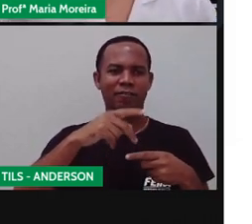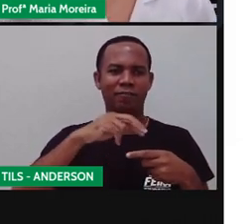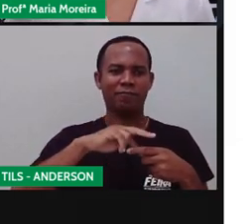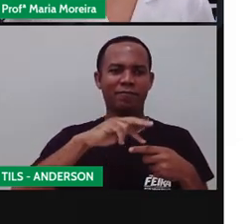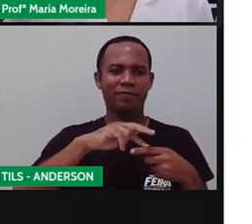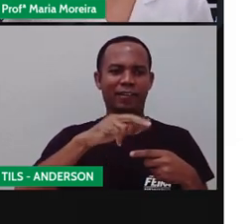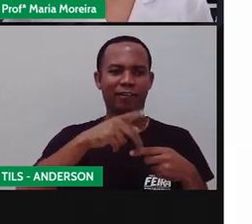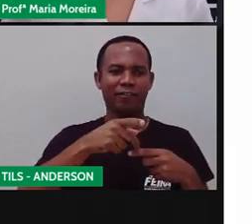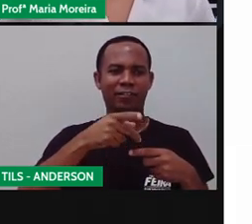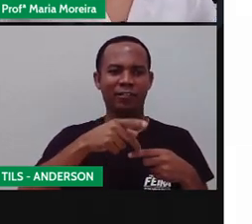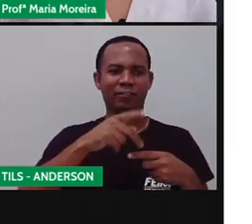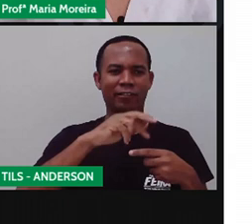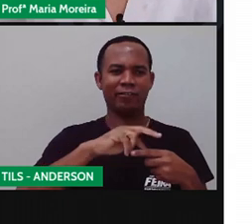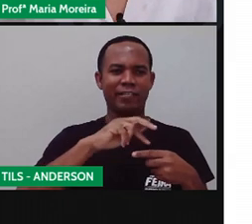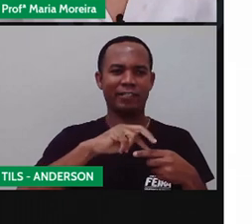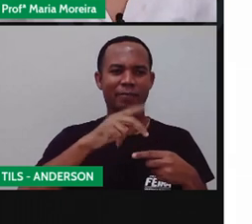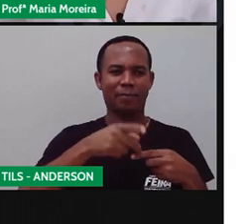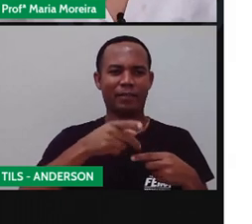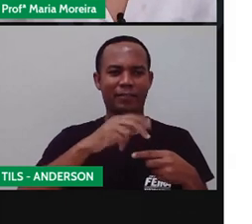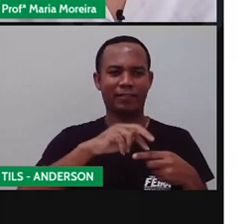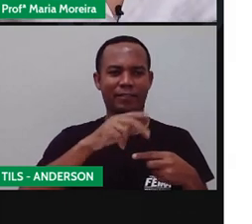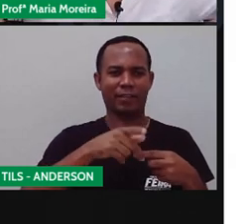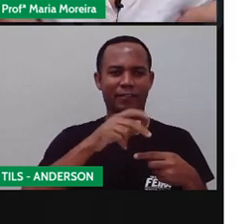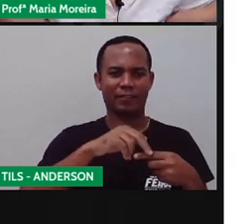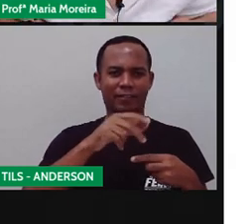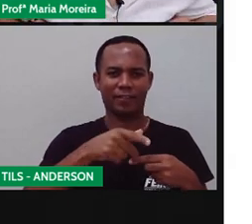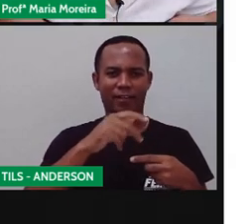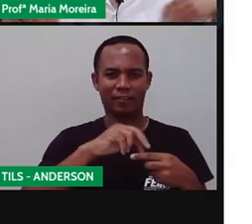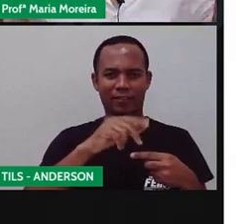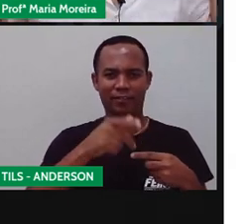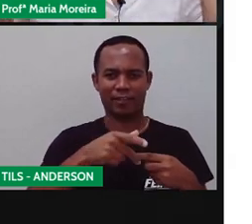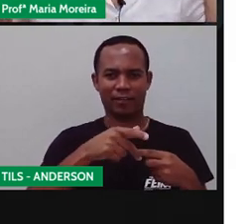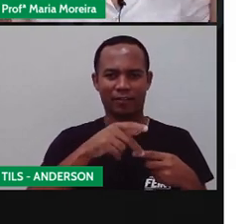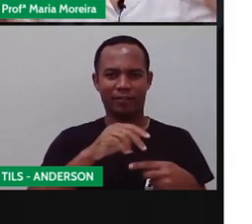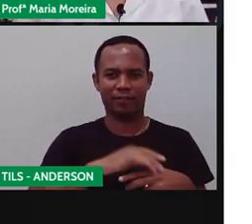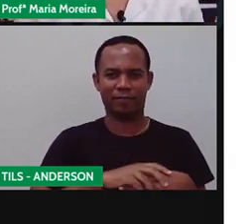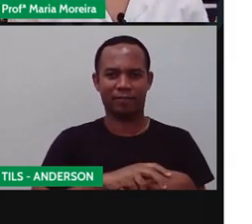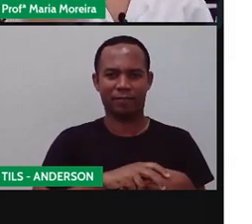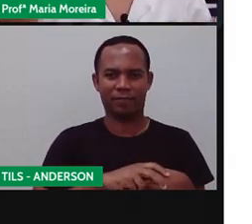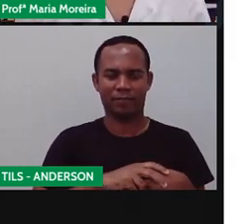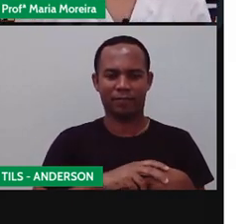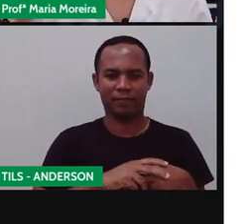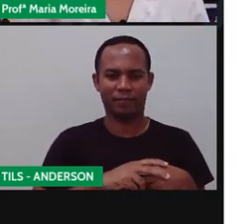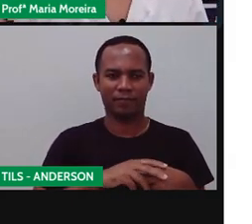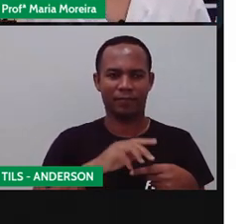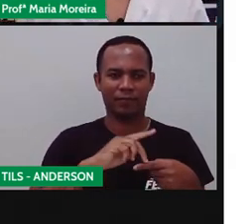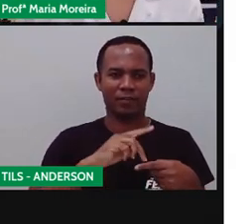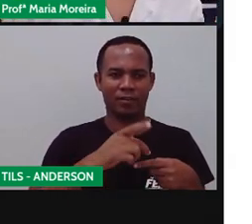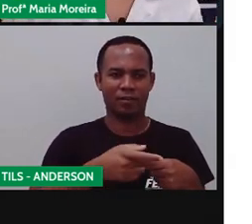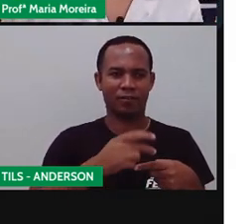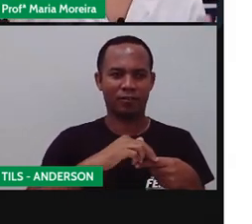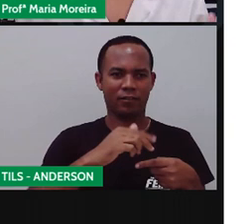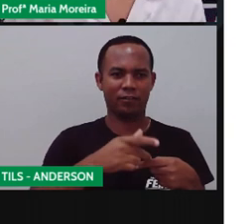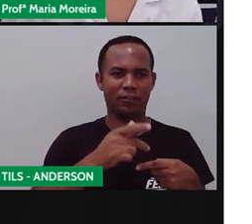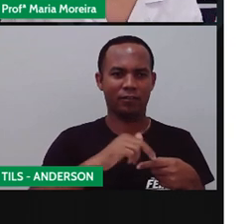Joelho. Bumbum. Cintura. Busto. Pescoço. O a faz no ano. Um. Ano, dois.